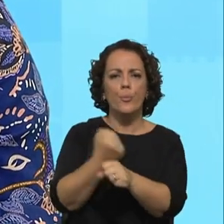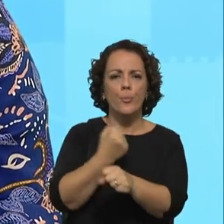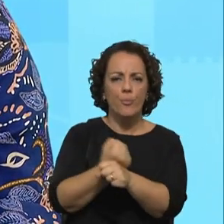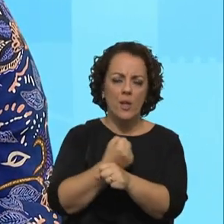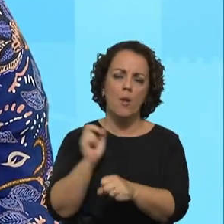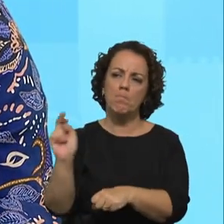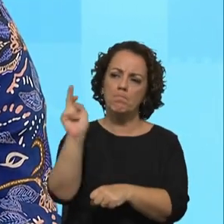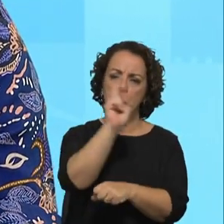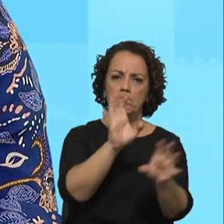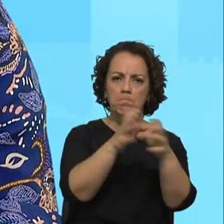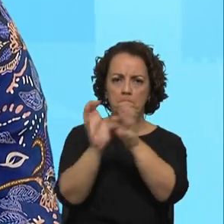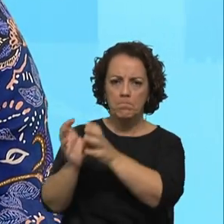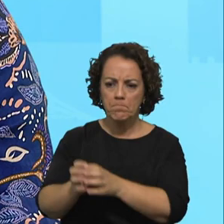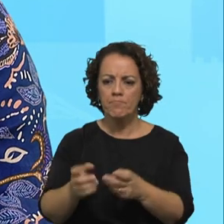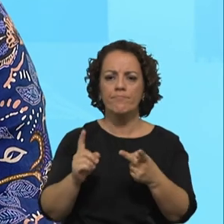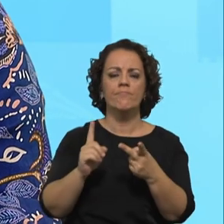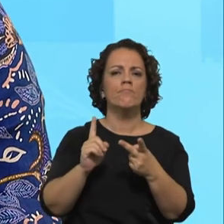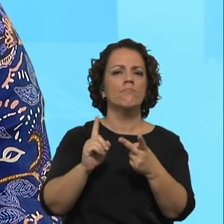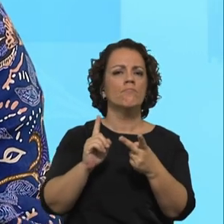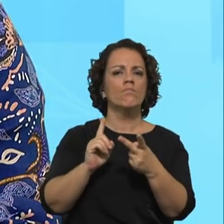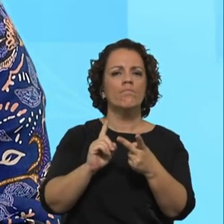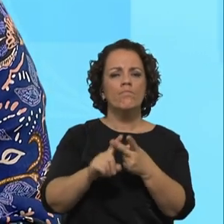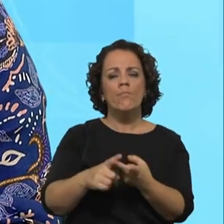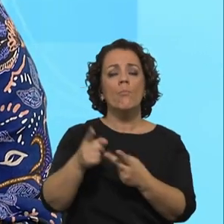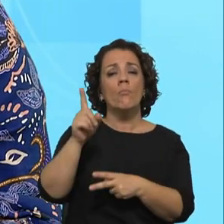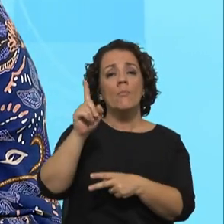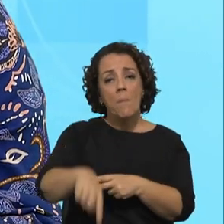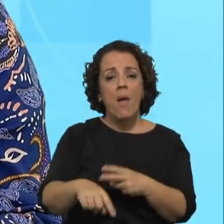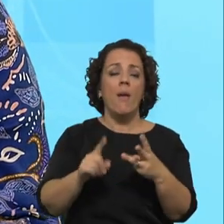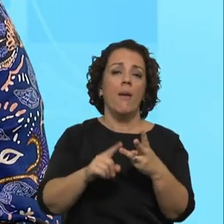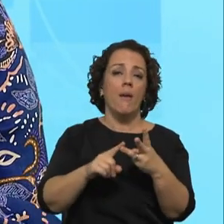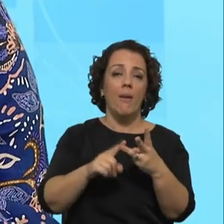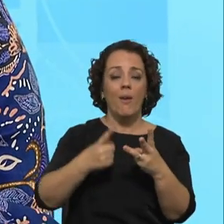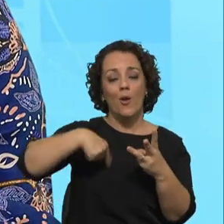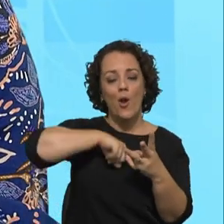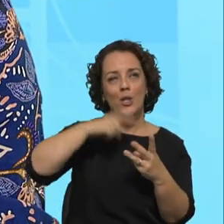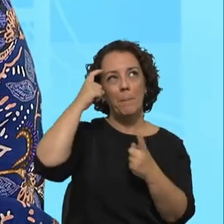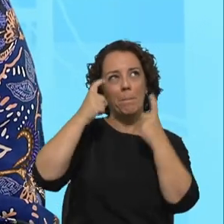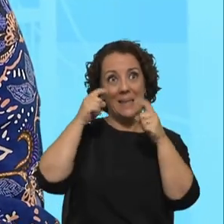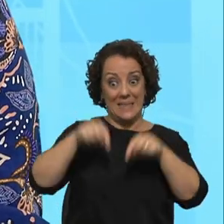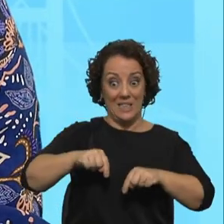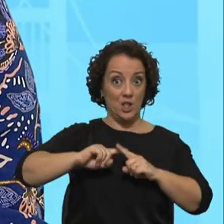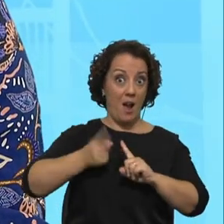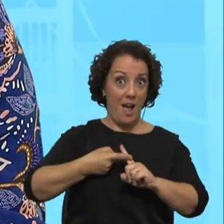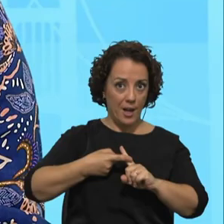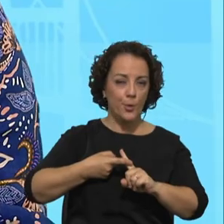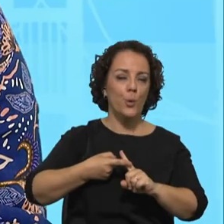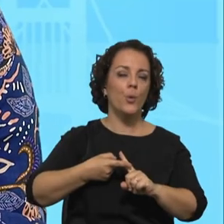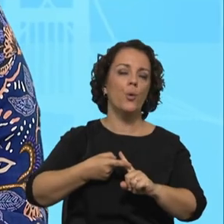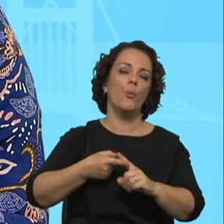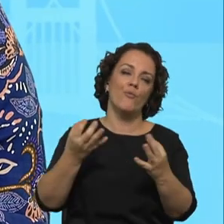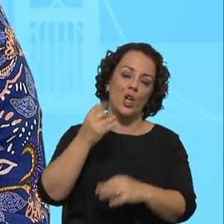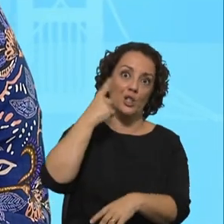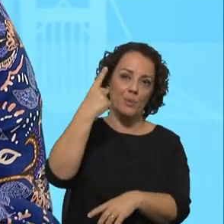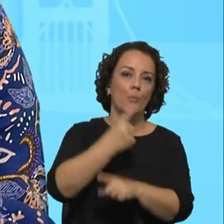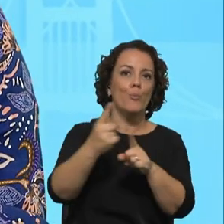dioceses, nas diversas paróquias. E, sobretudo, pensamos que este ano foi especial pela questão do